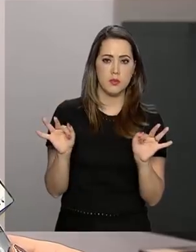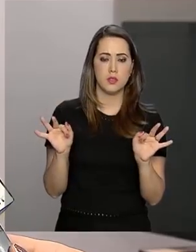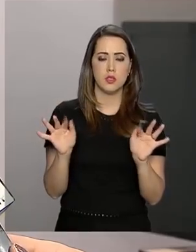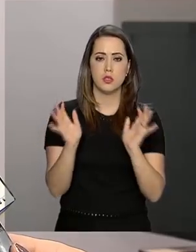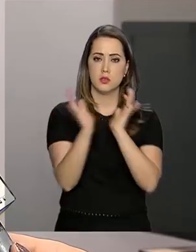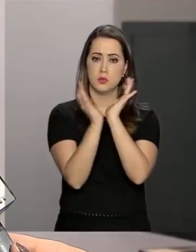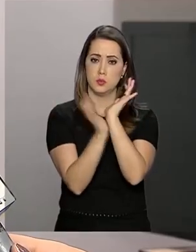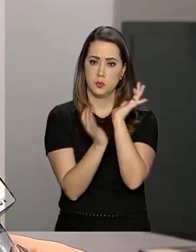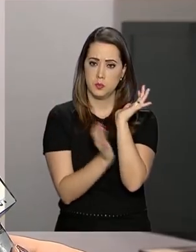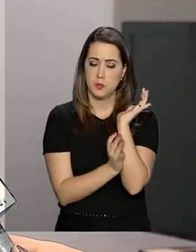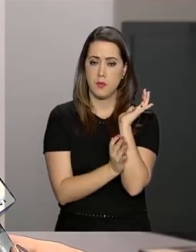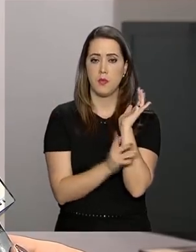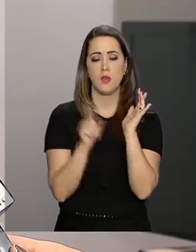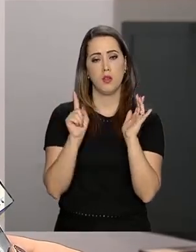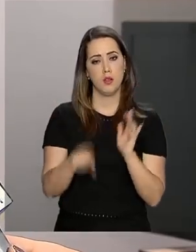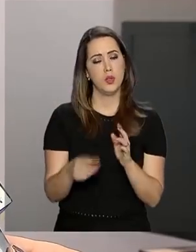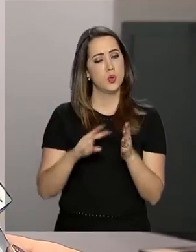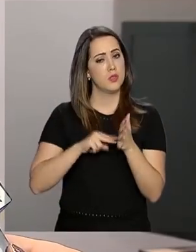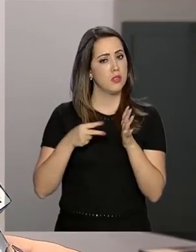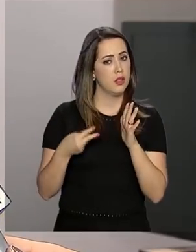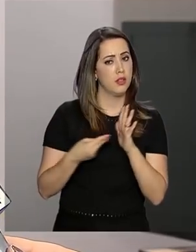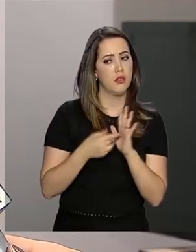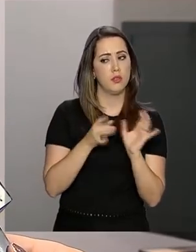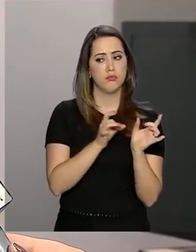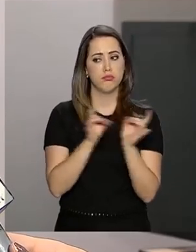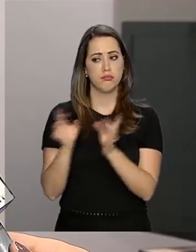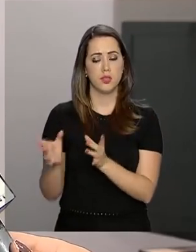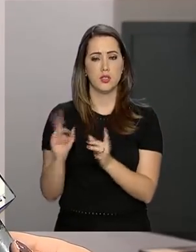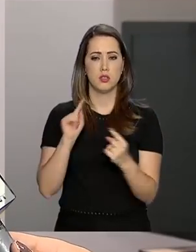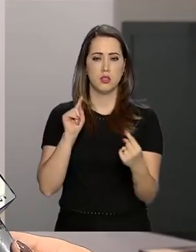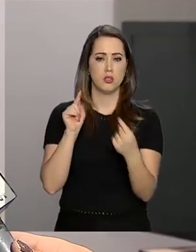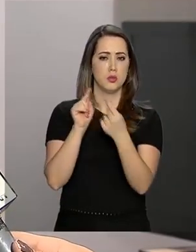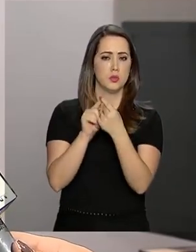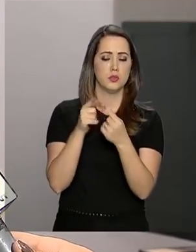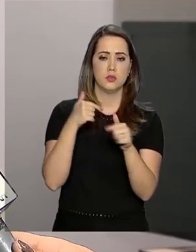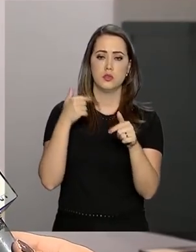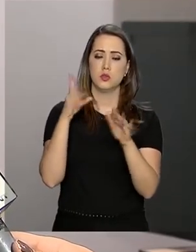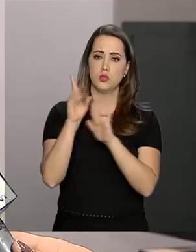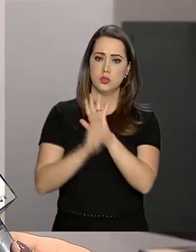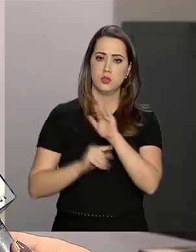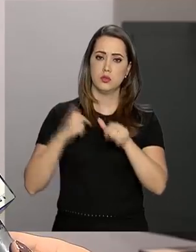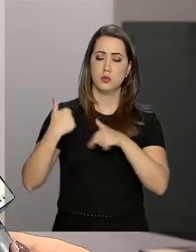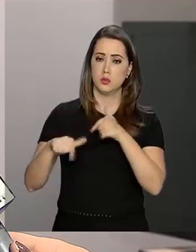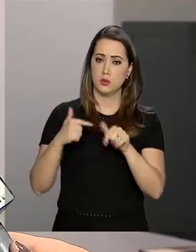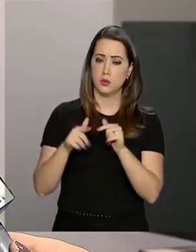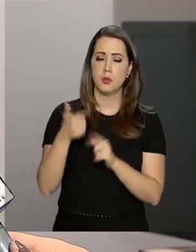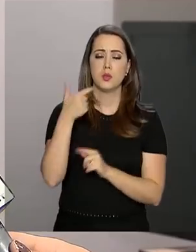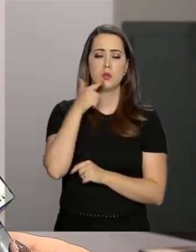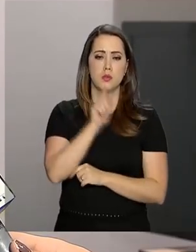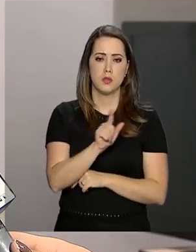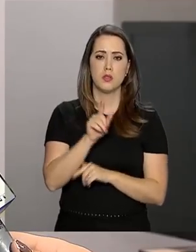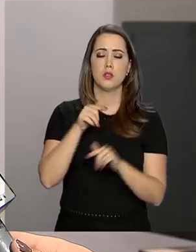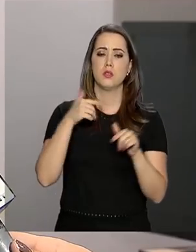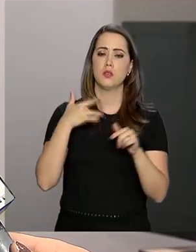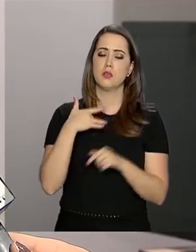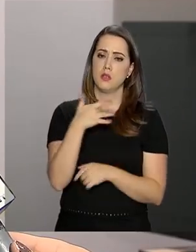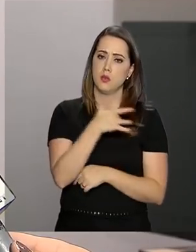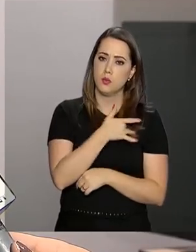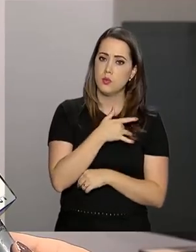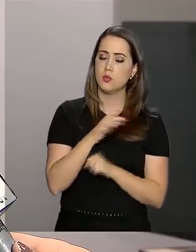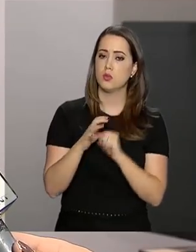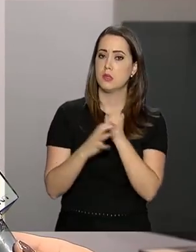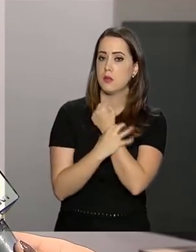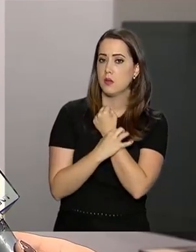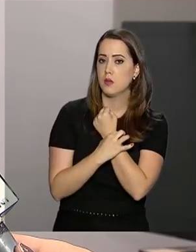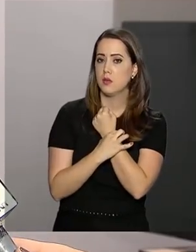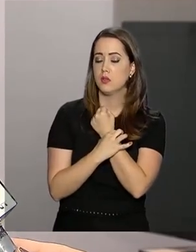desburocratização. Isso não significa deixar de observar os direitos do trabalhador, mas é atingir a saúde e a segurança do trabalhador,